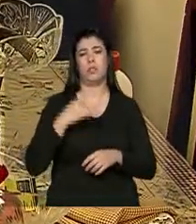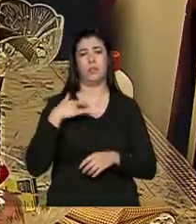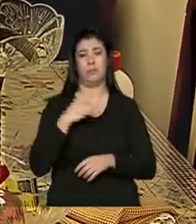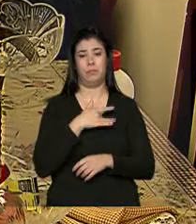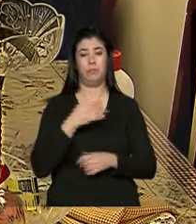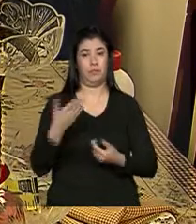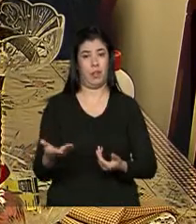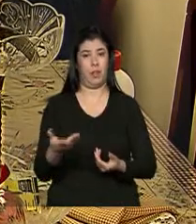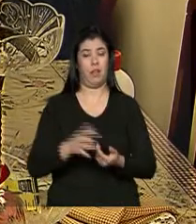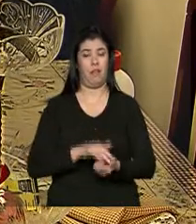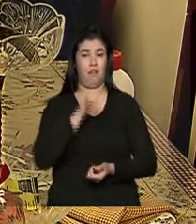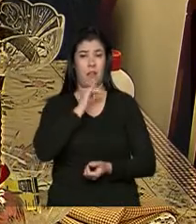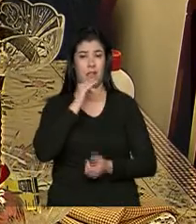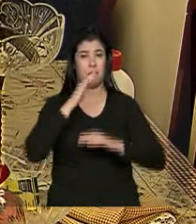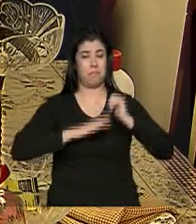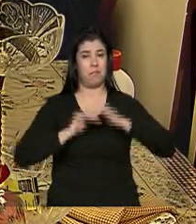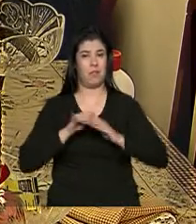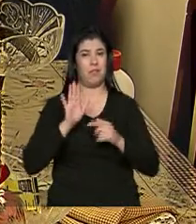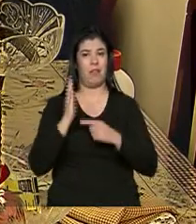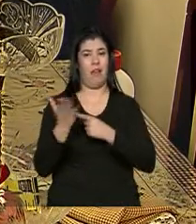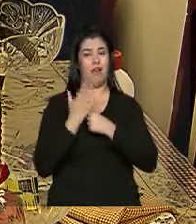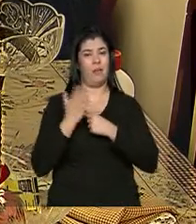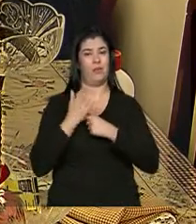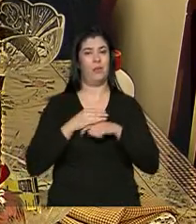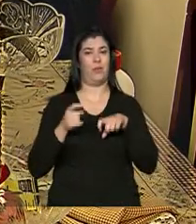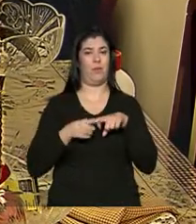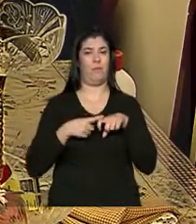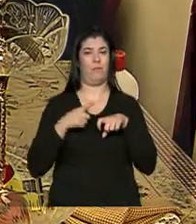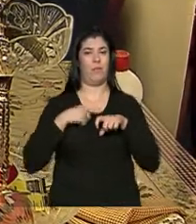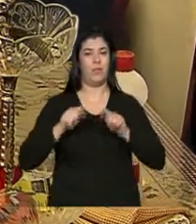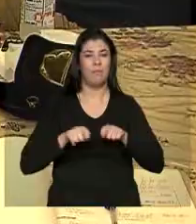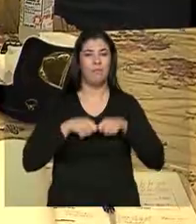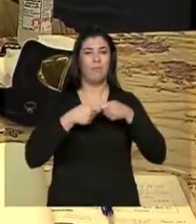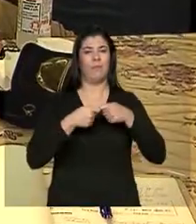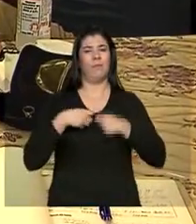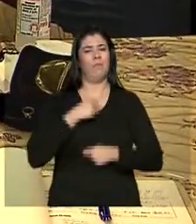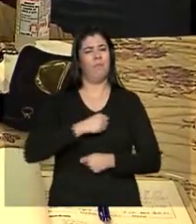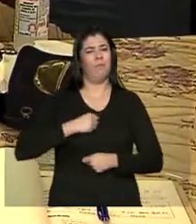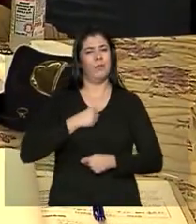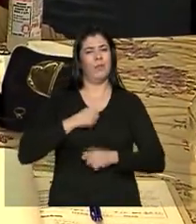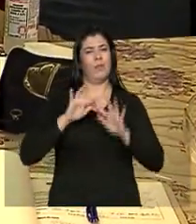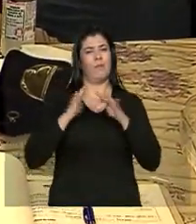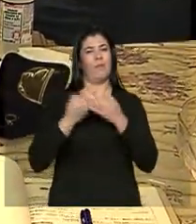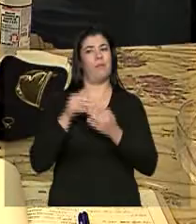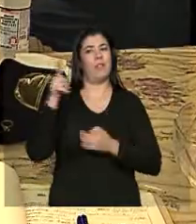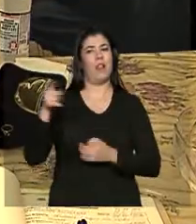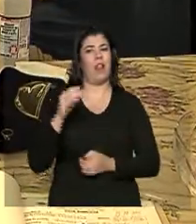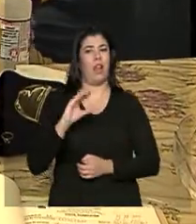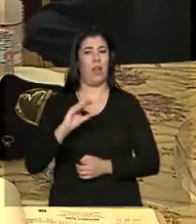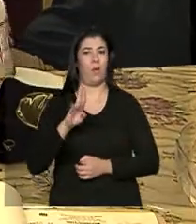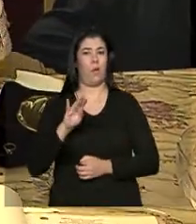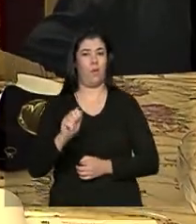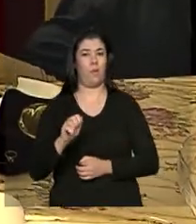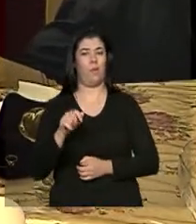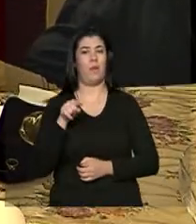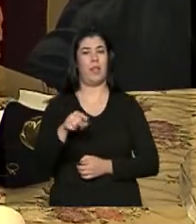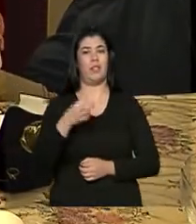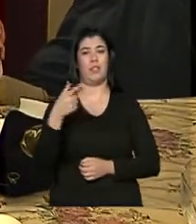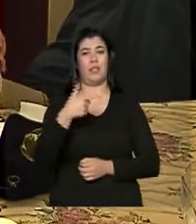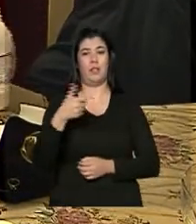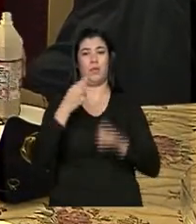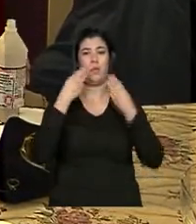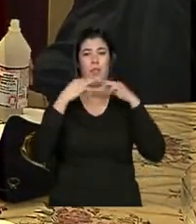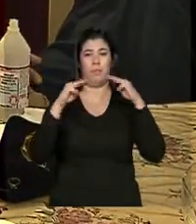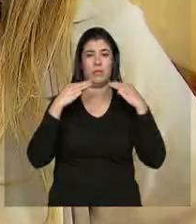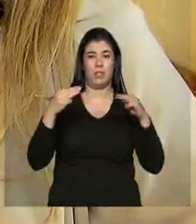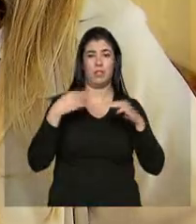ajudam a médica Lissandra a superar a saudade da família que vive em Cuba. A missão no Brasil já é a segunda que ela faz fora do